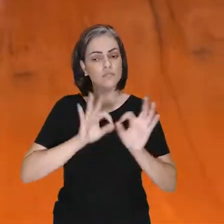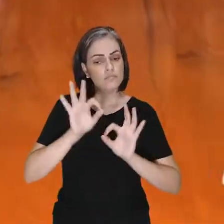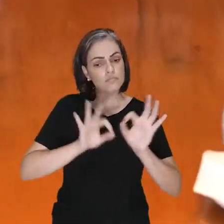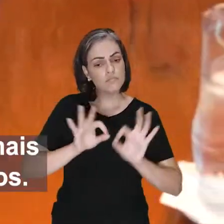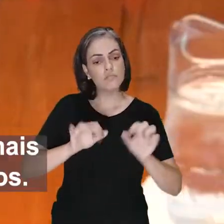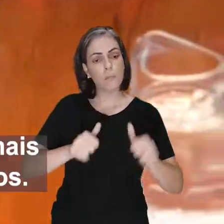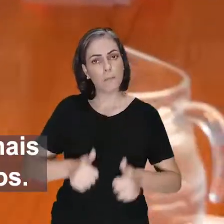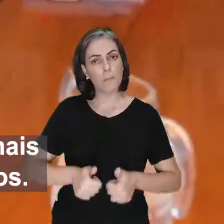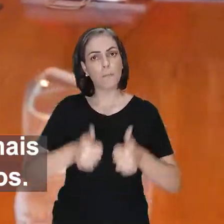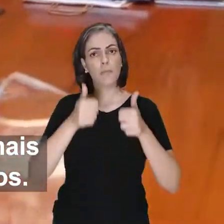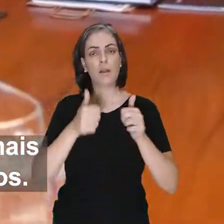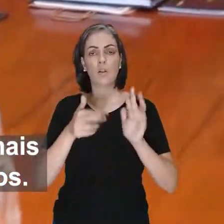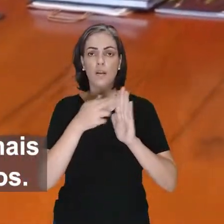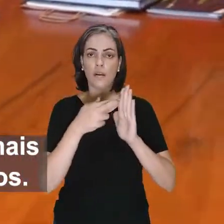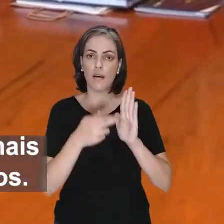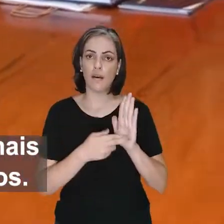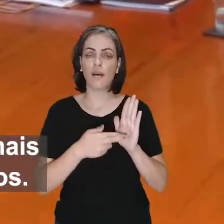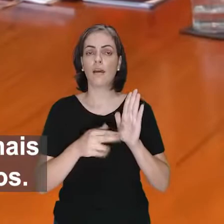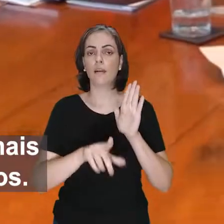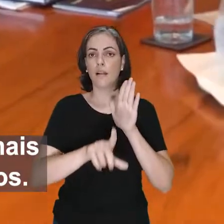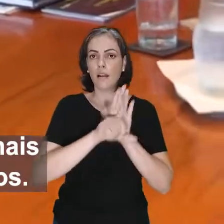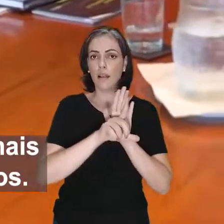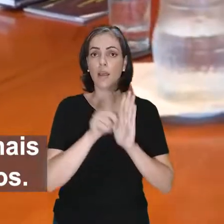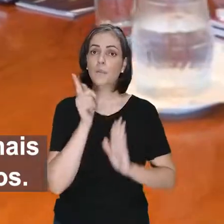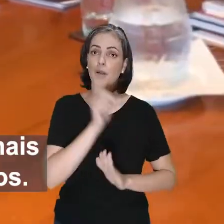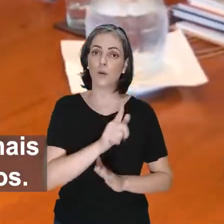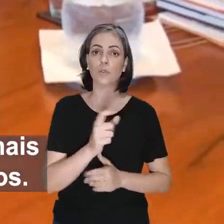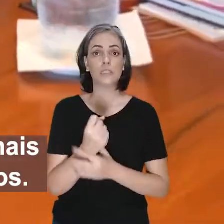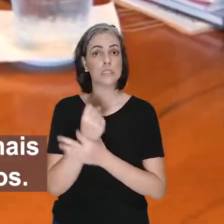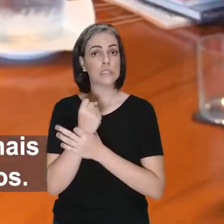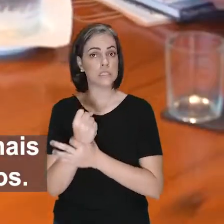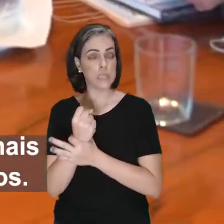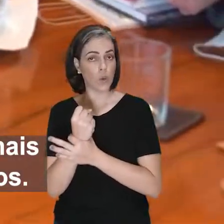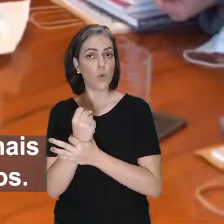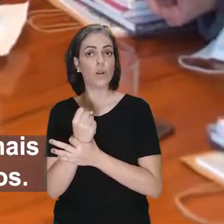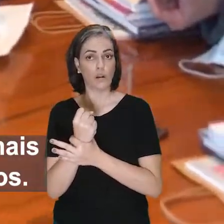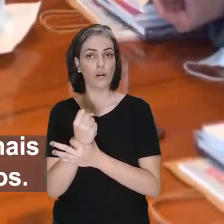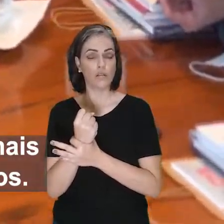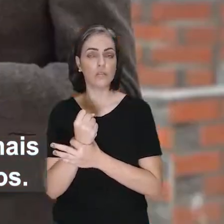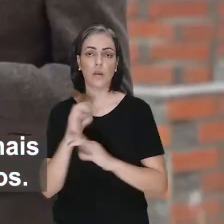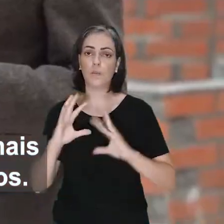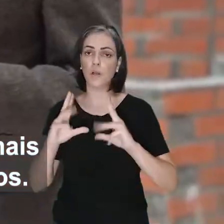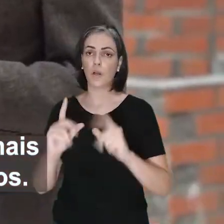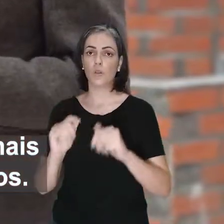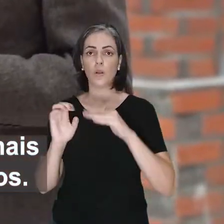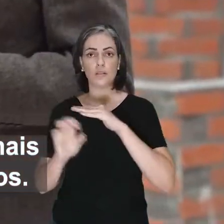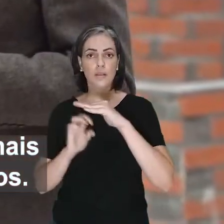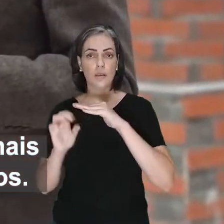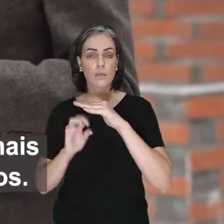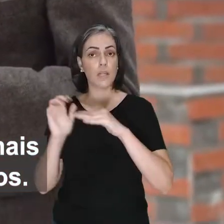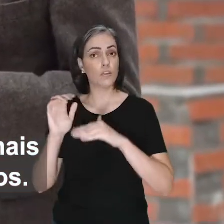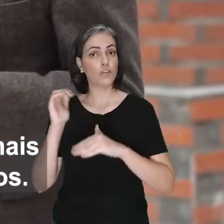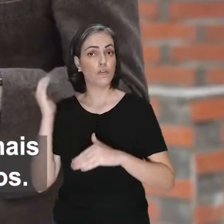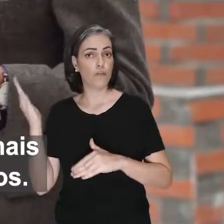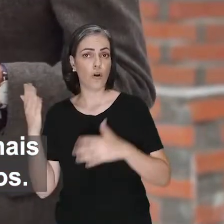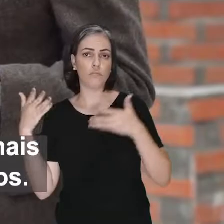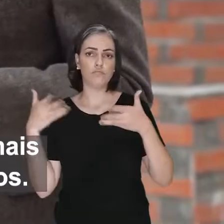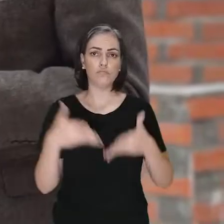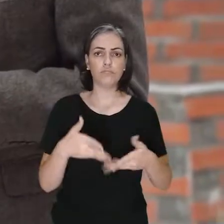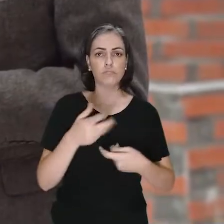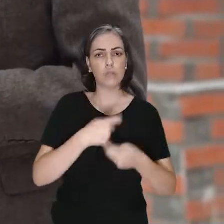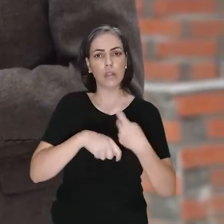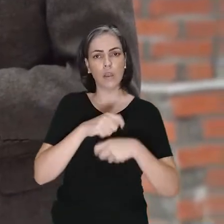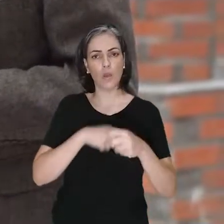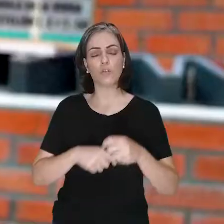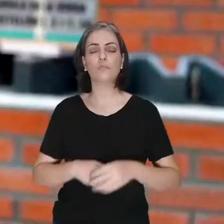brasileiro, que aprimoraram nossa legislação, garantindo mais segurança jurídica aos investidores estrangeiros.